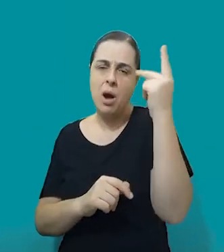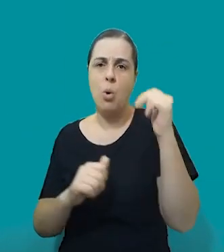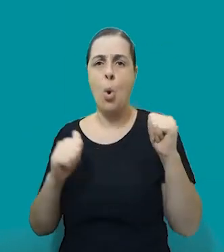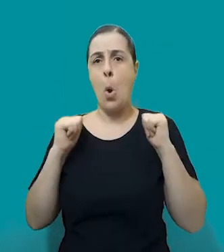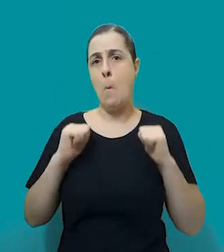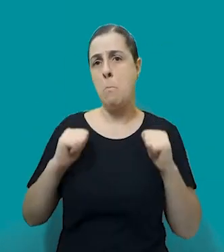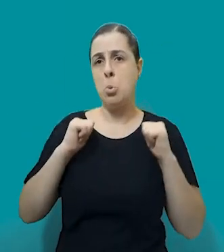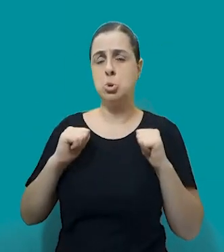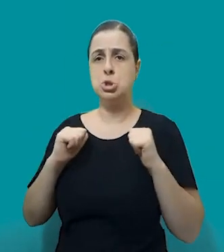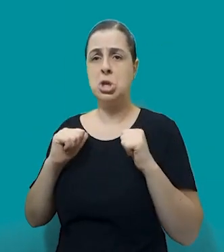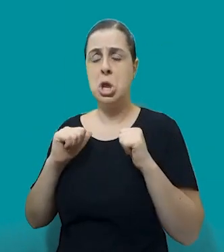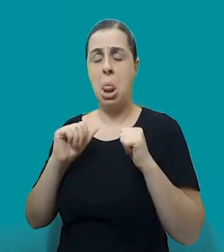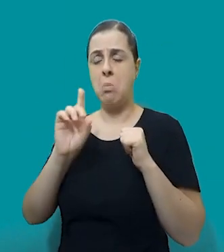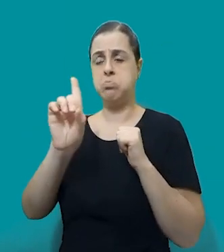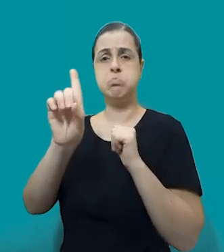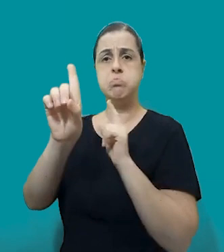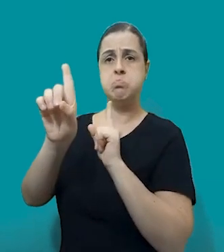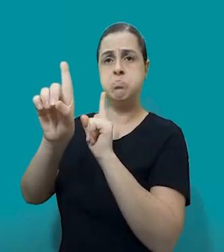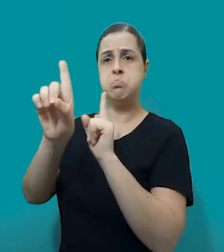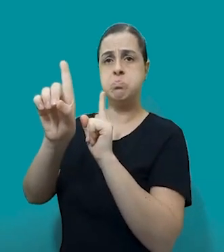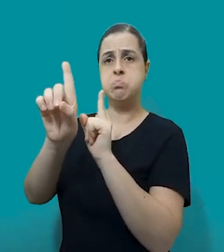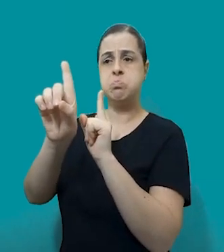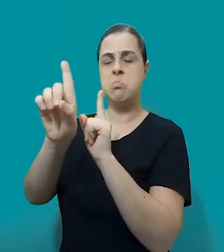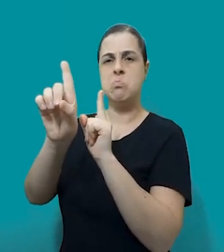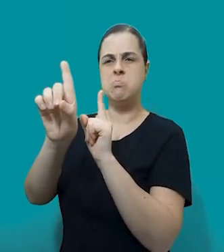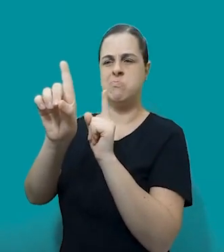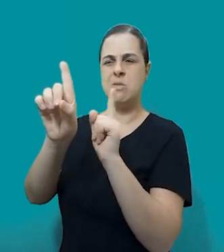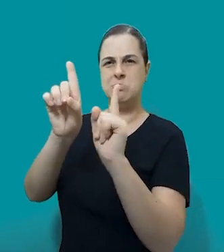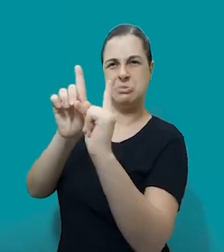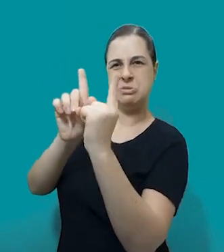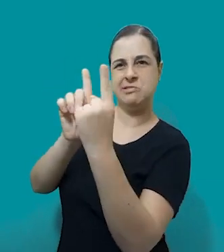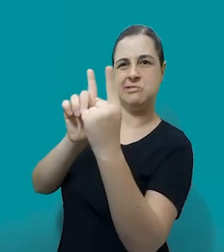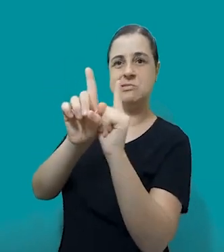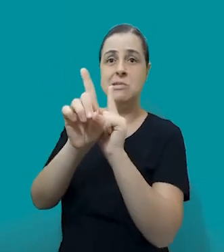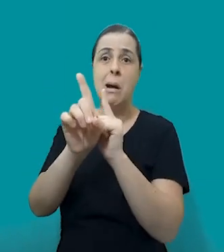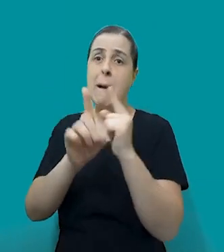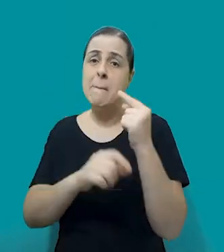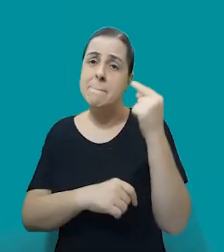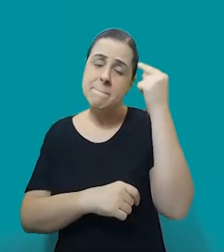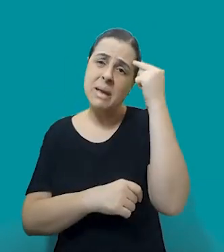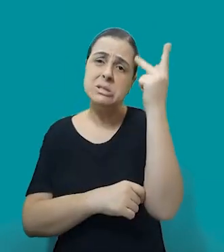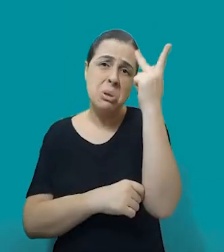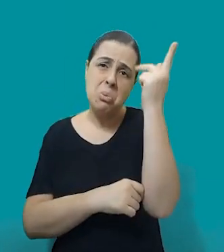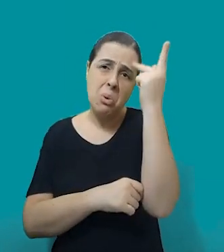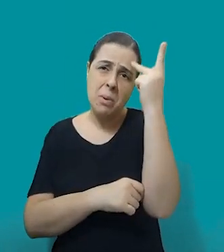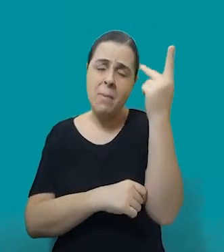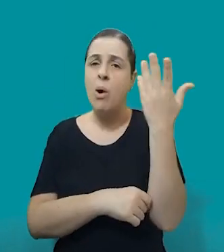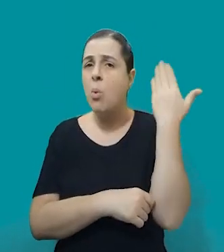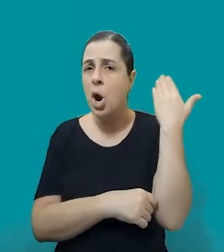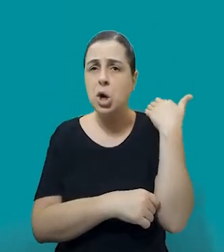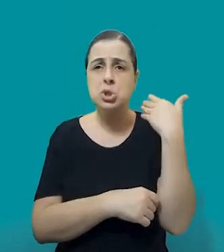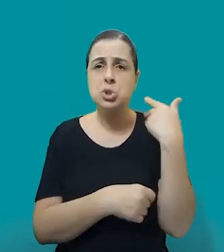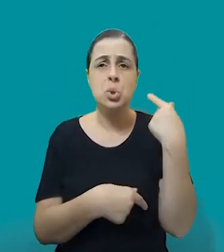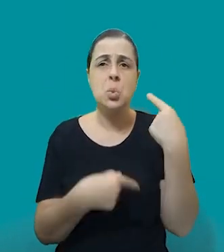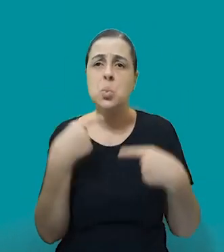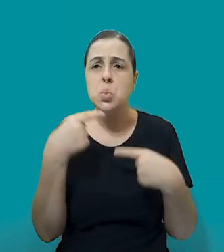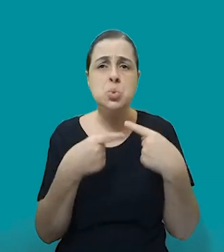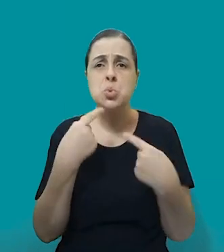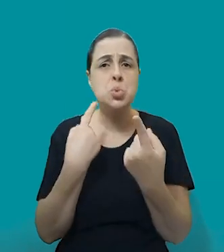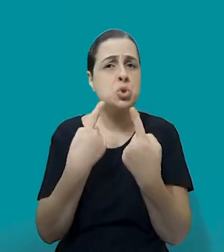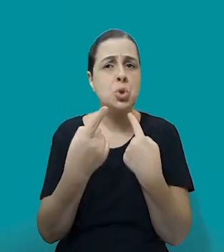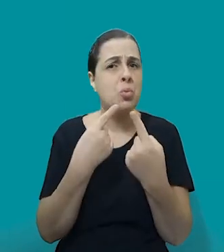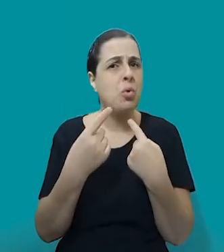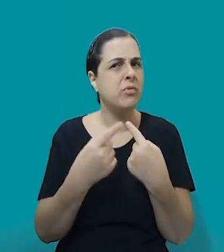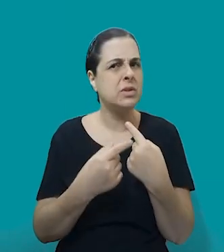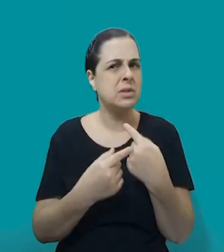mas era algo que fazia parte do cotidiano de quem andava de ônibus, né? Não existia a discussão sobre que